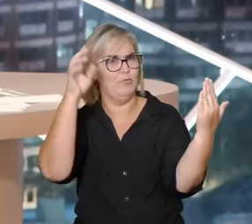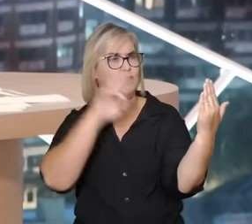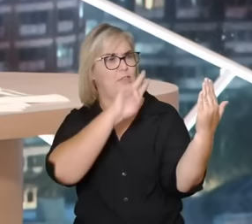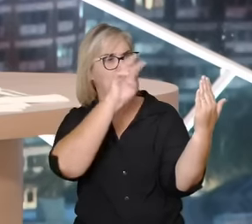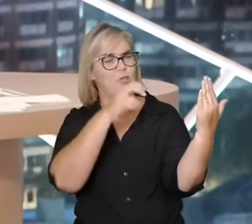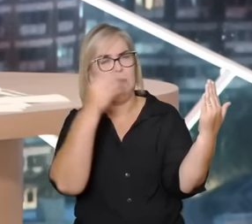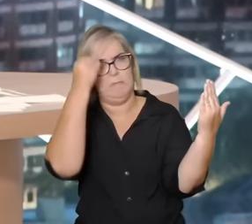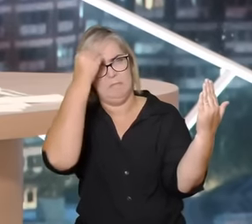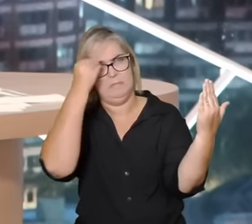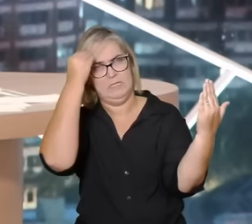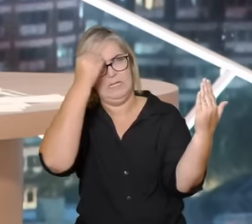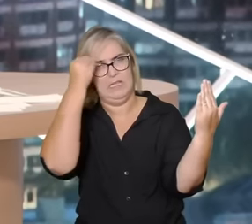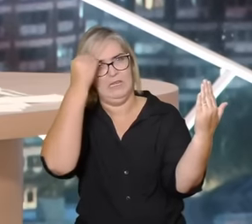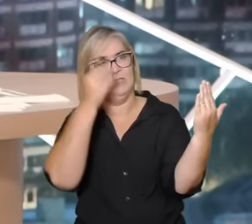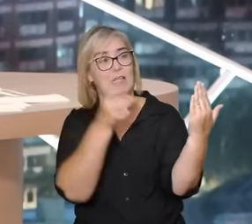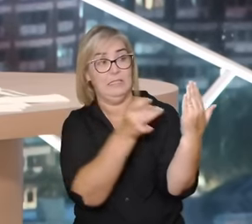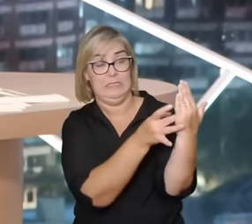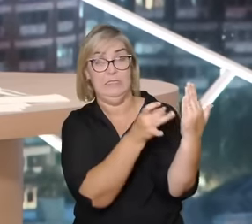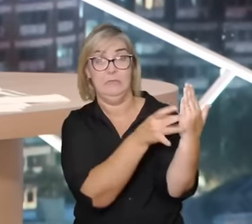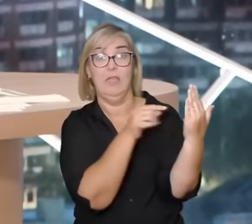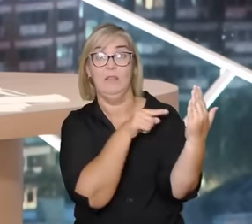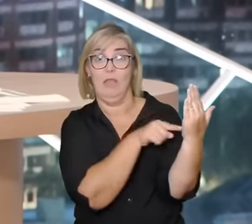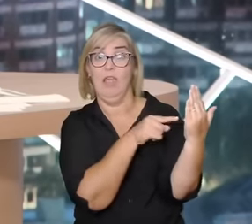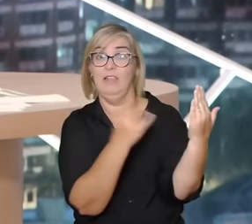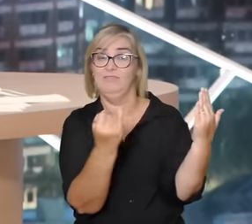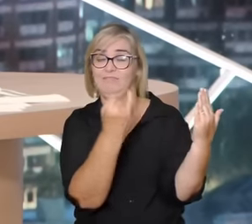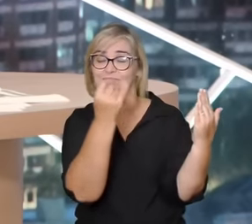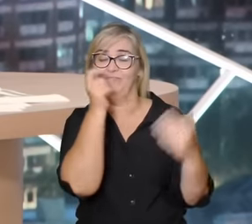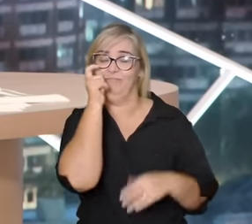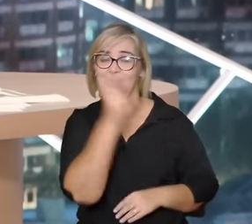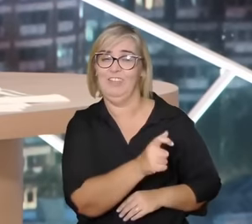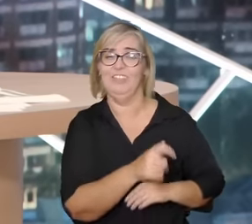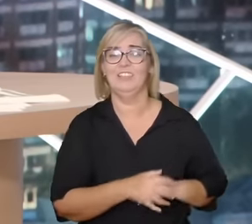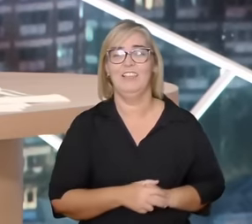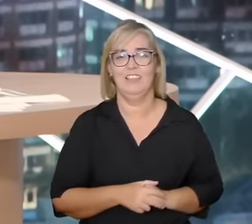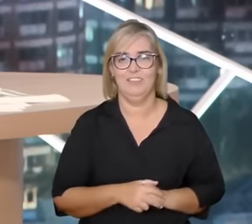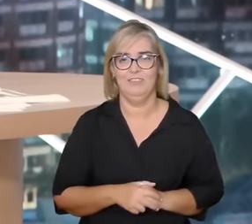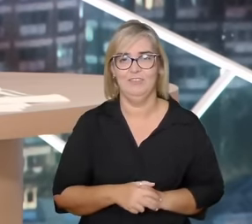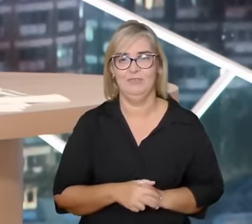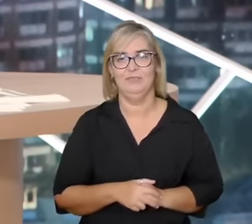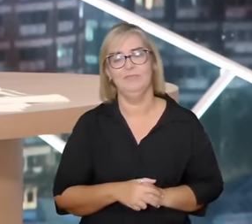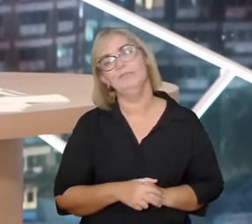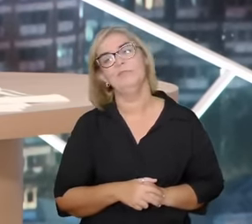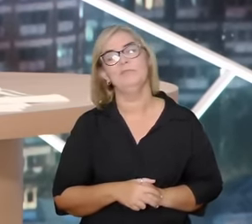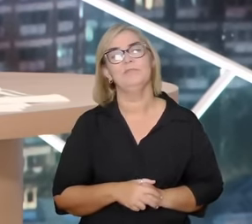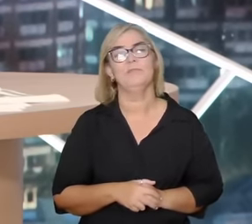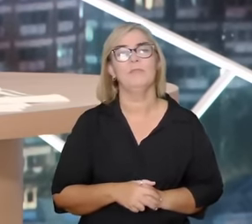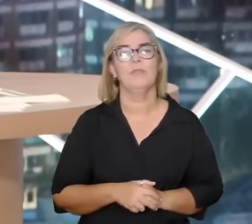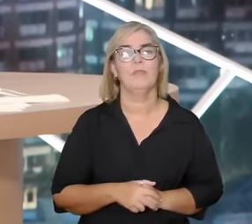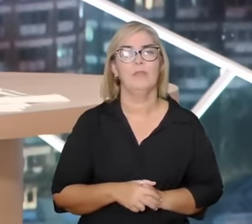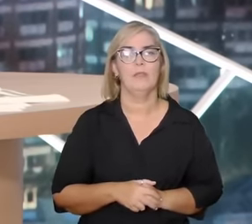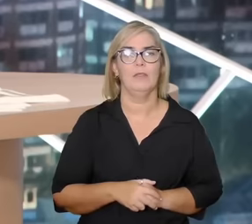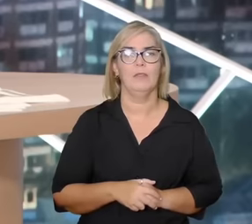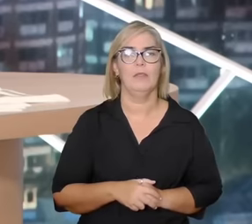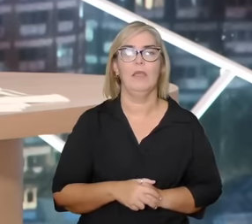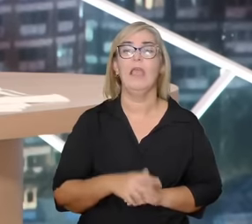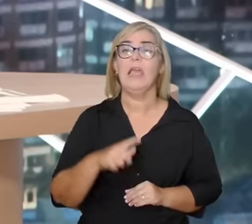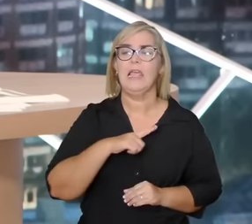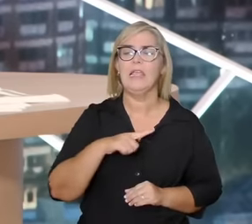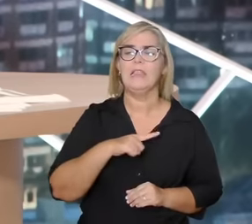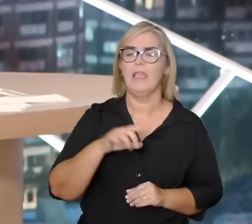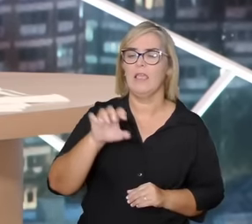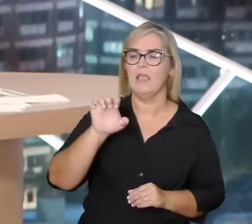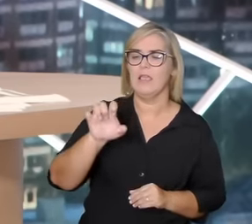psicanálise o espelho tem tido um papel muito interessante e tem o espelho de Narciso que é um espelho que inclusive